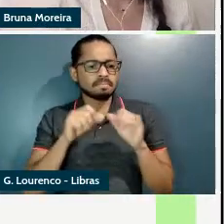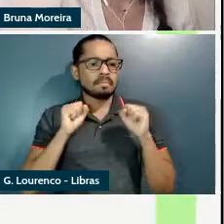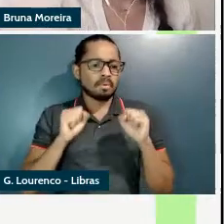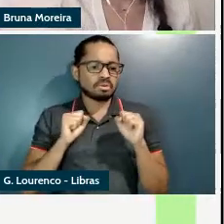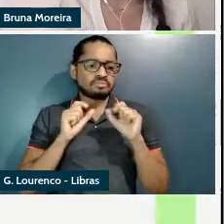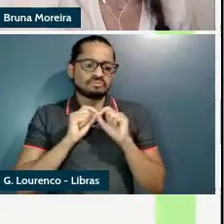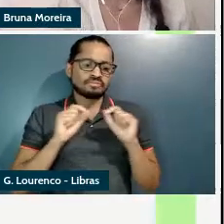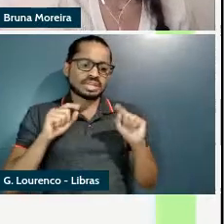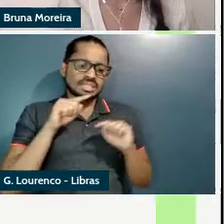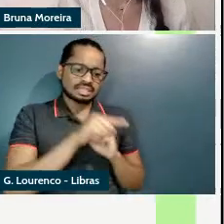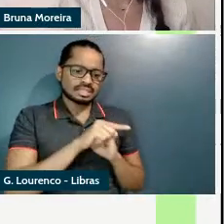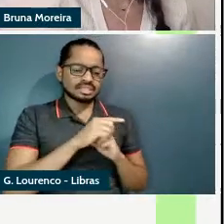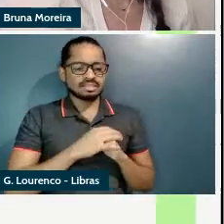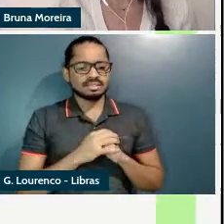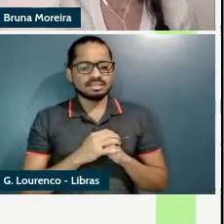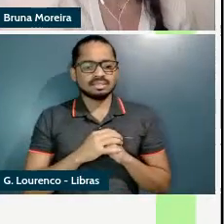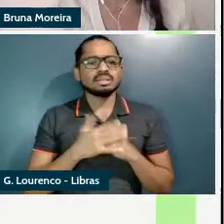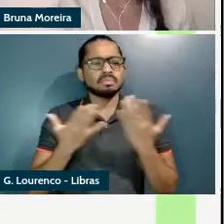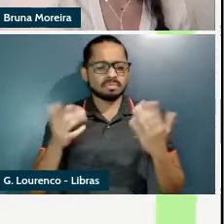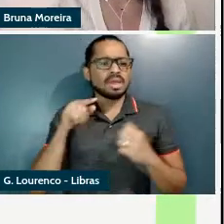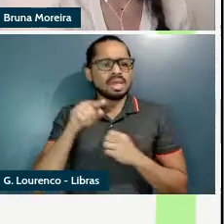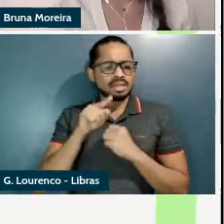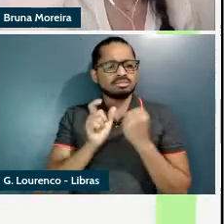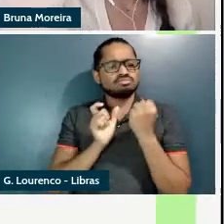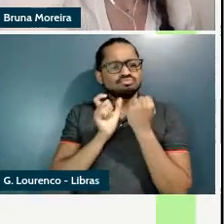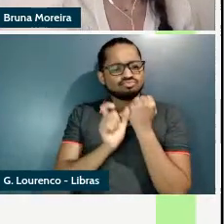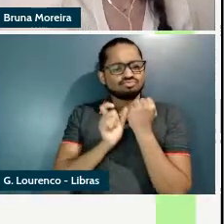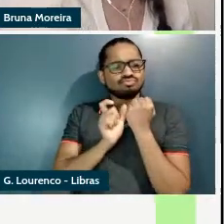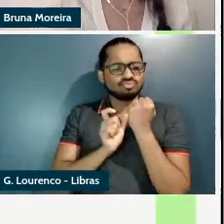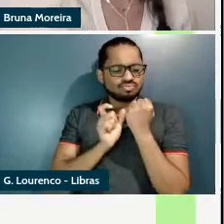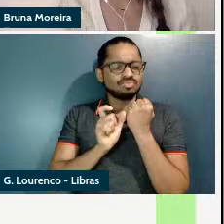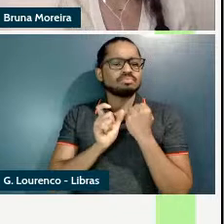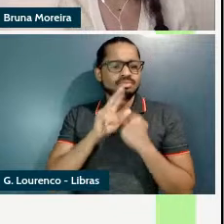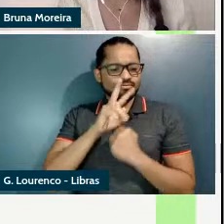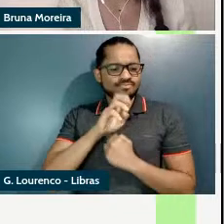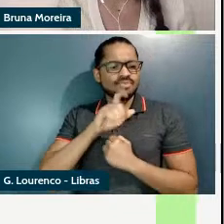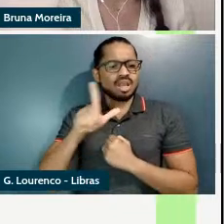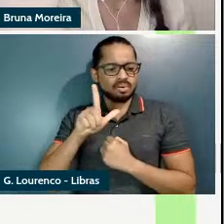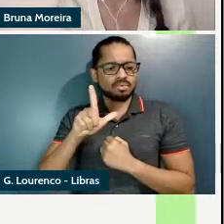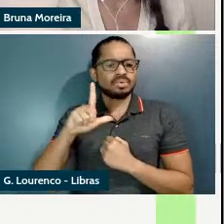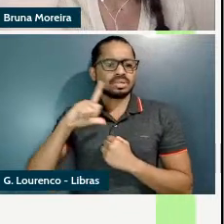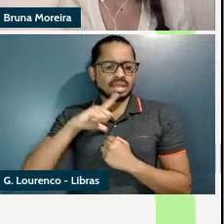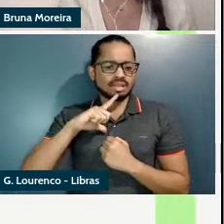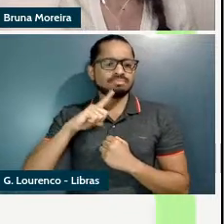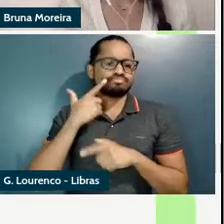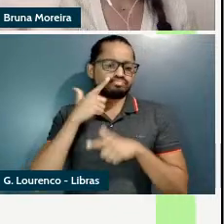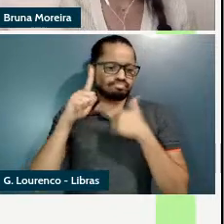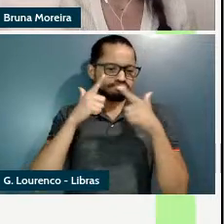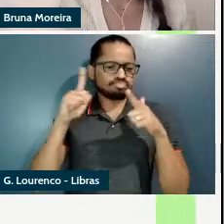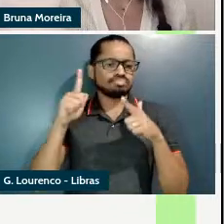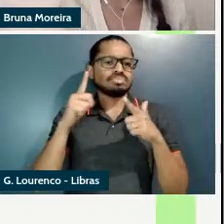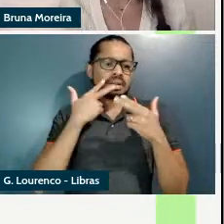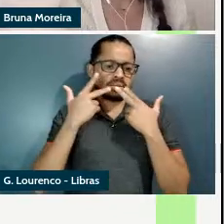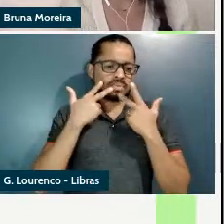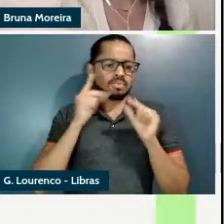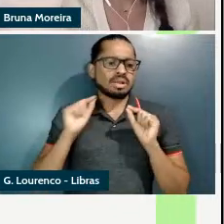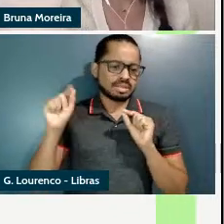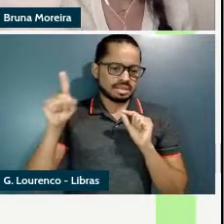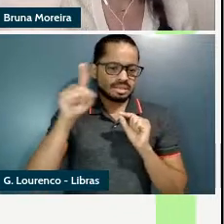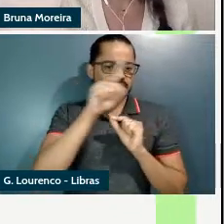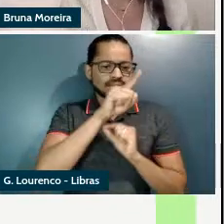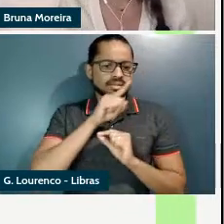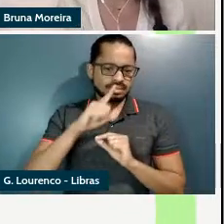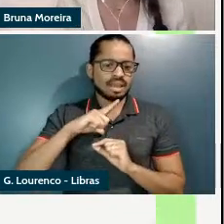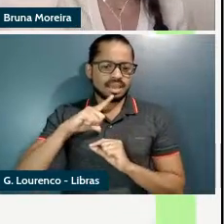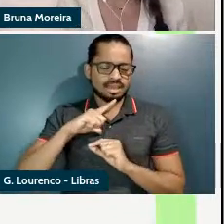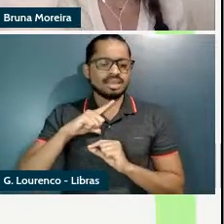se especializou em outras línguas românicas e também no inglês então eu vou usar o termo para falar de forma geral de todas de